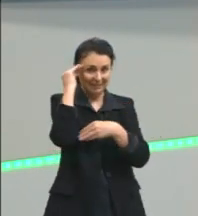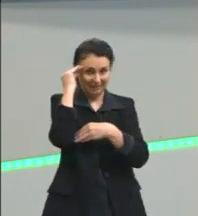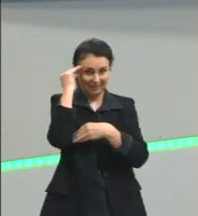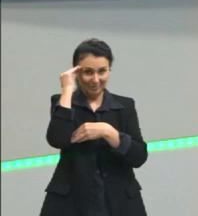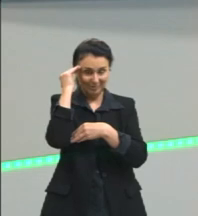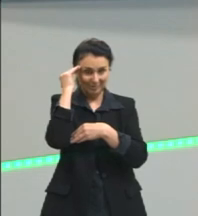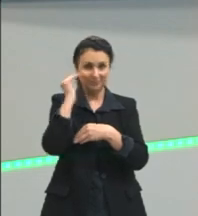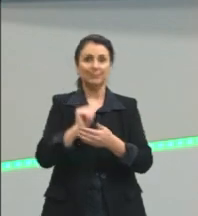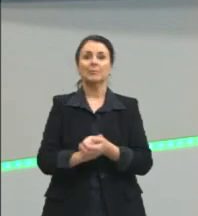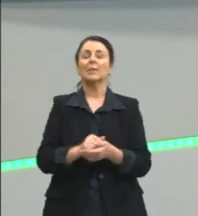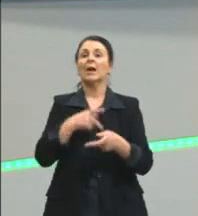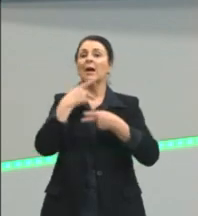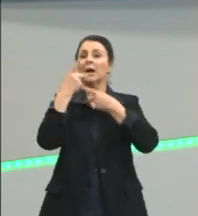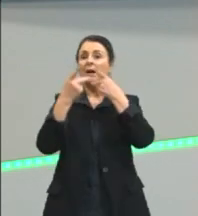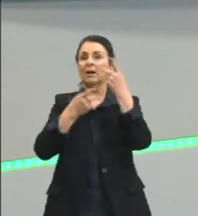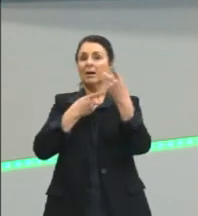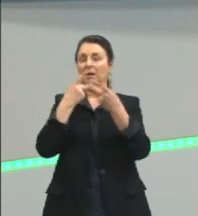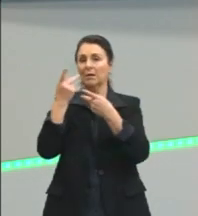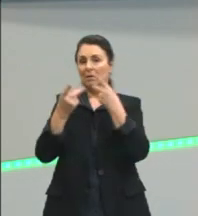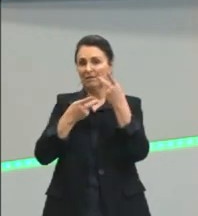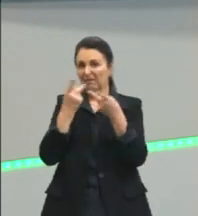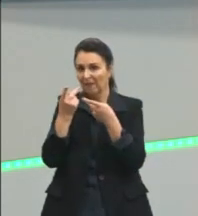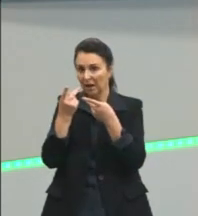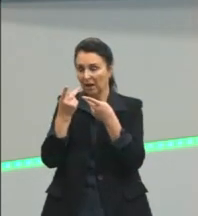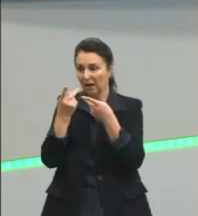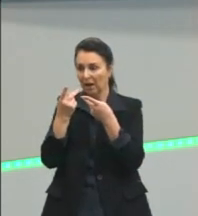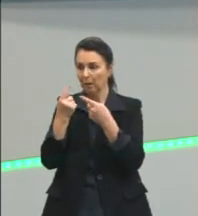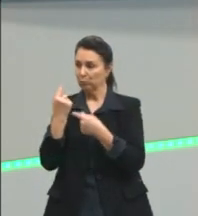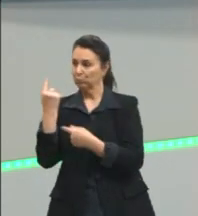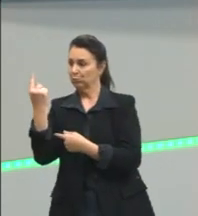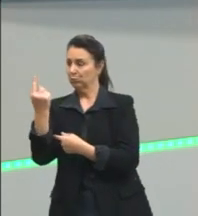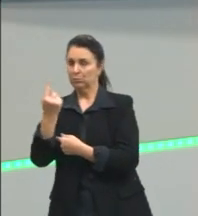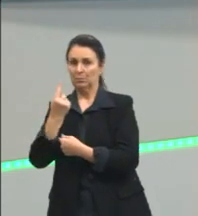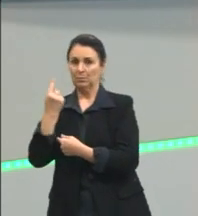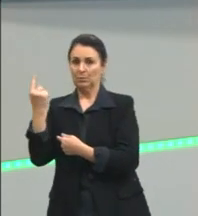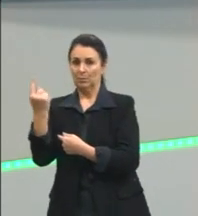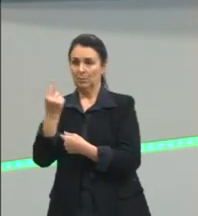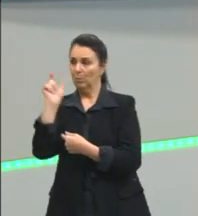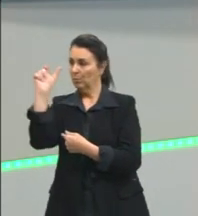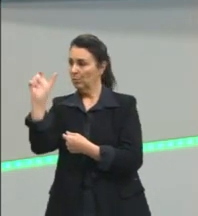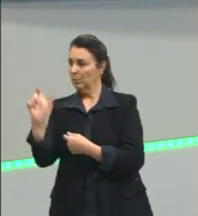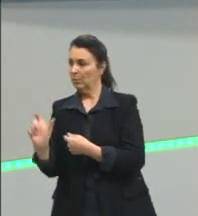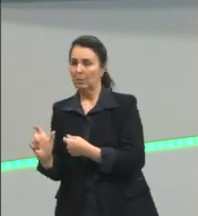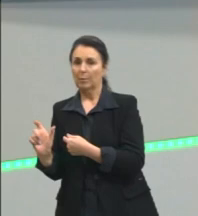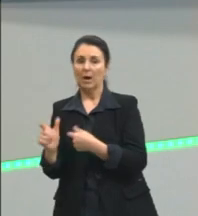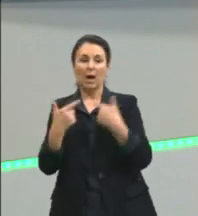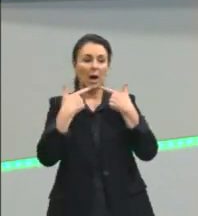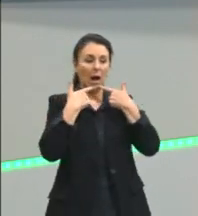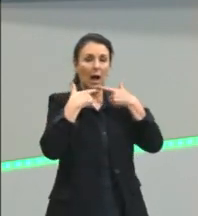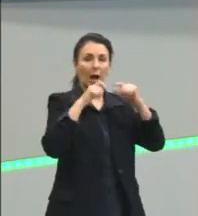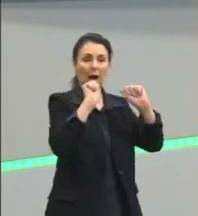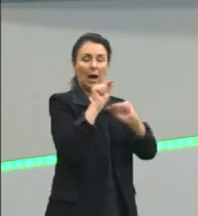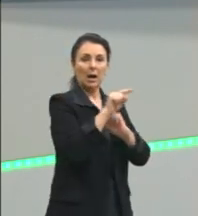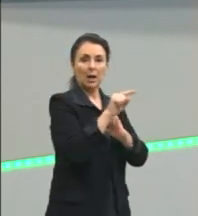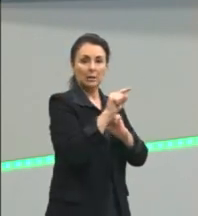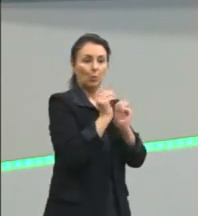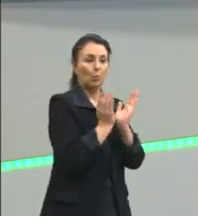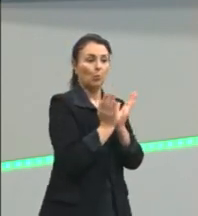Então, fala como uma materialização única do indivíduo e a língua como um